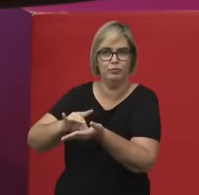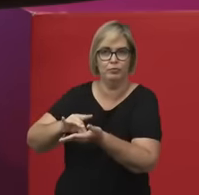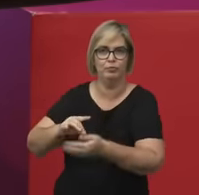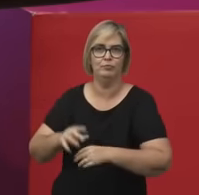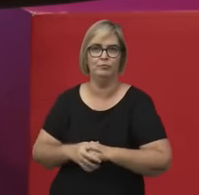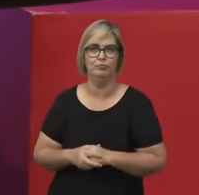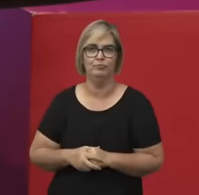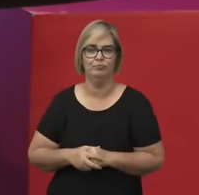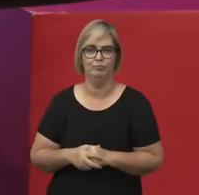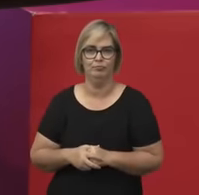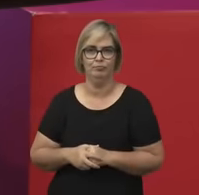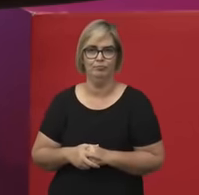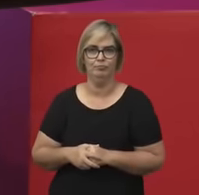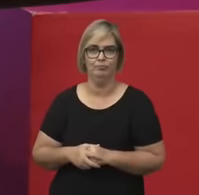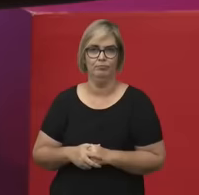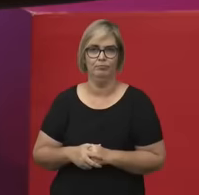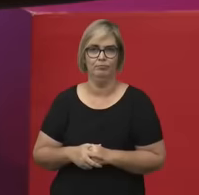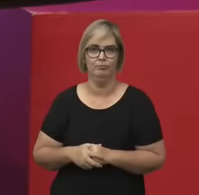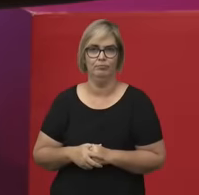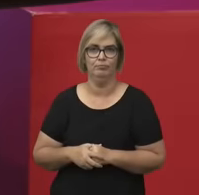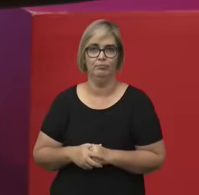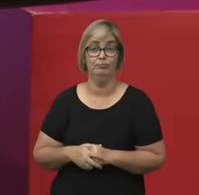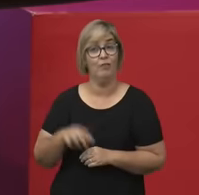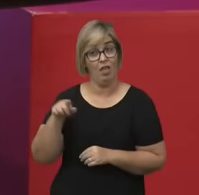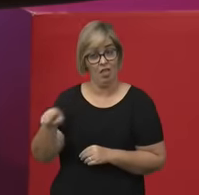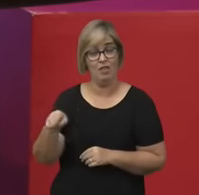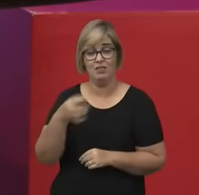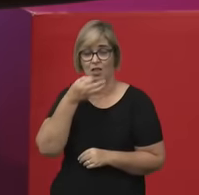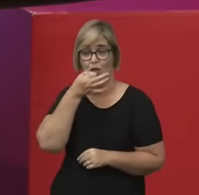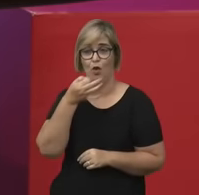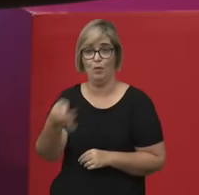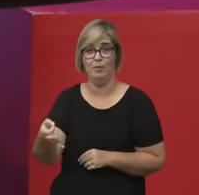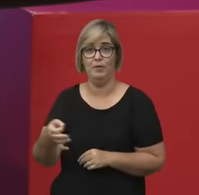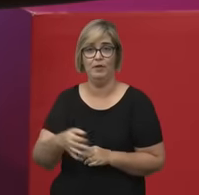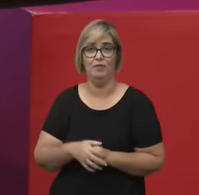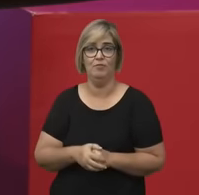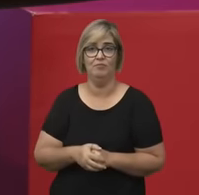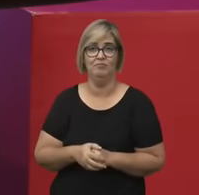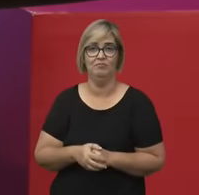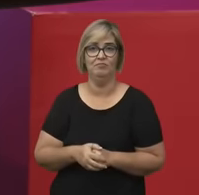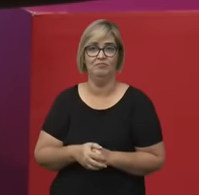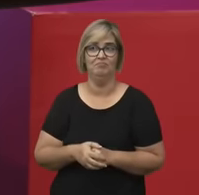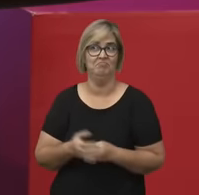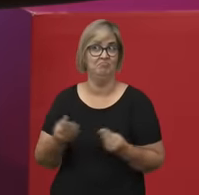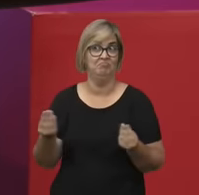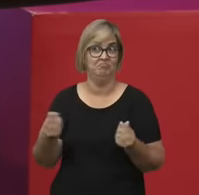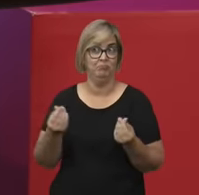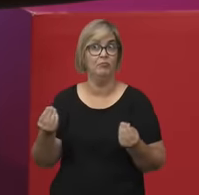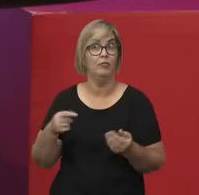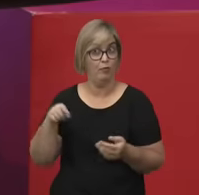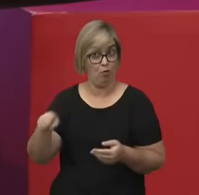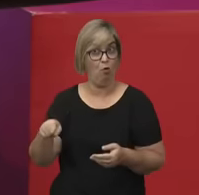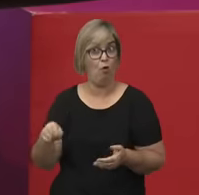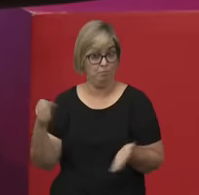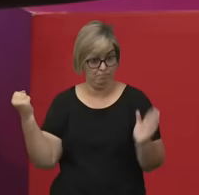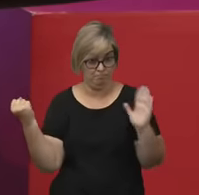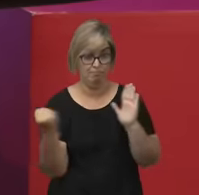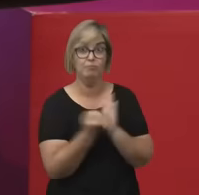Bom, esse argumento ficou presente e marcado